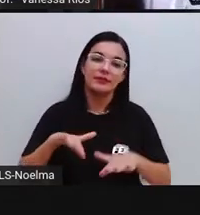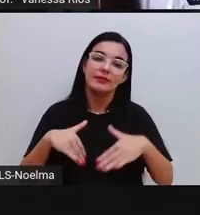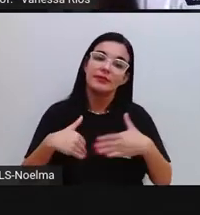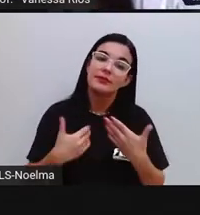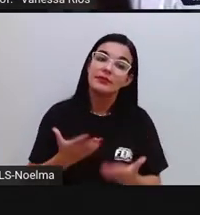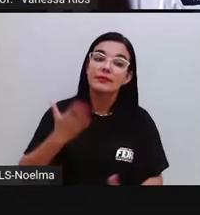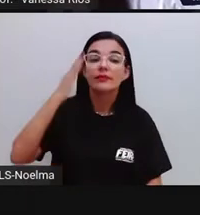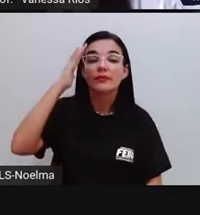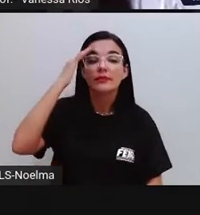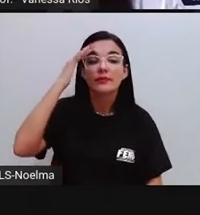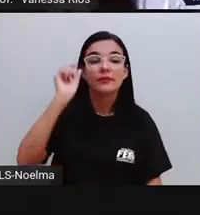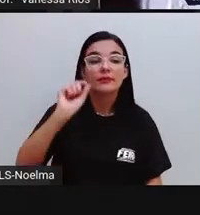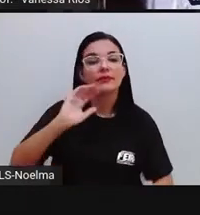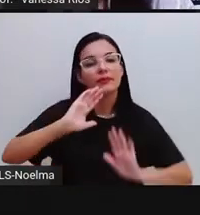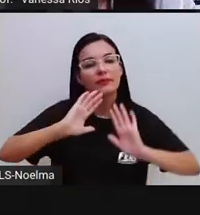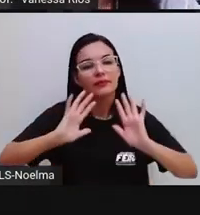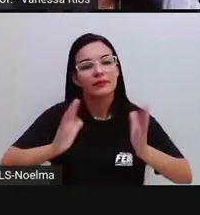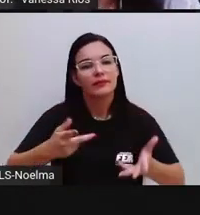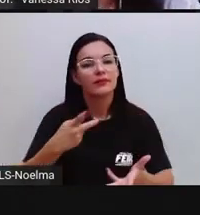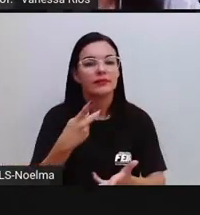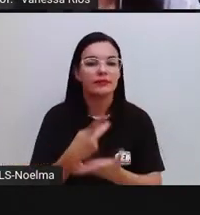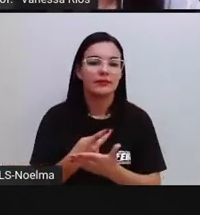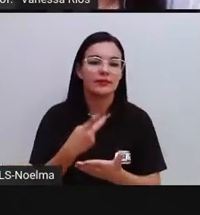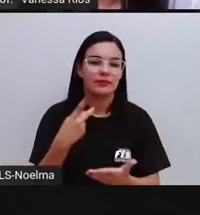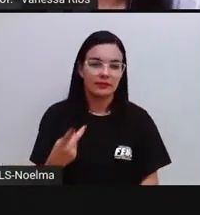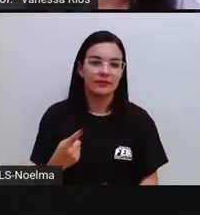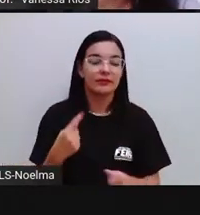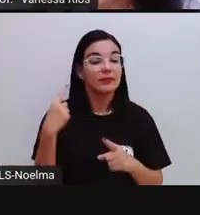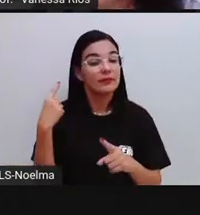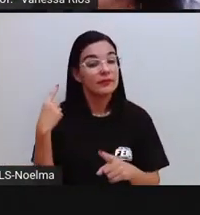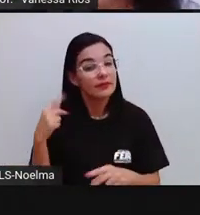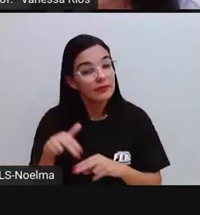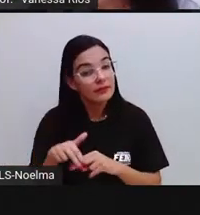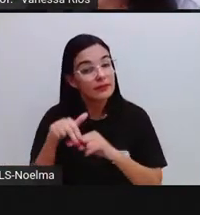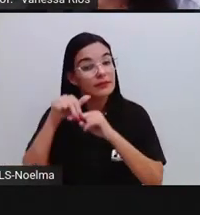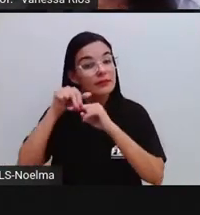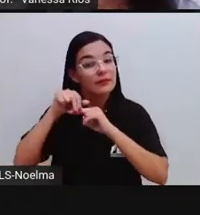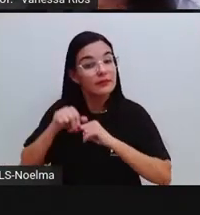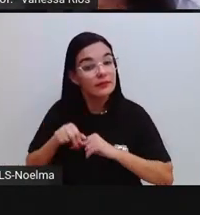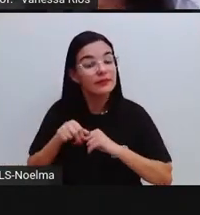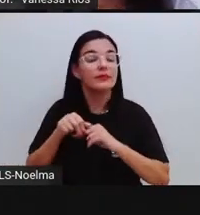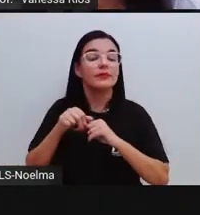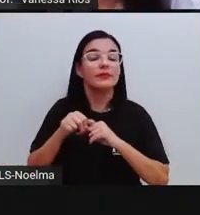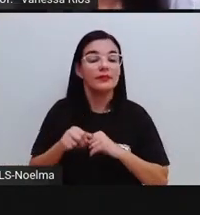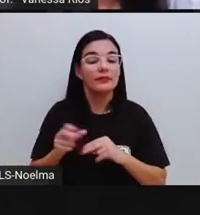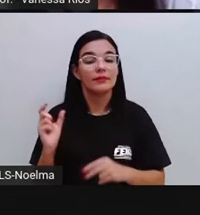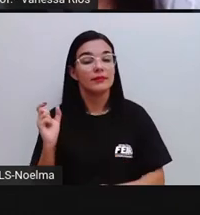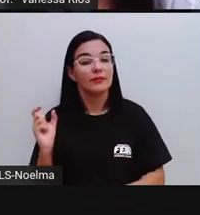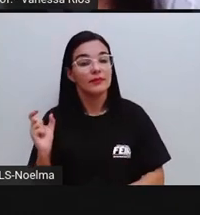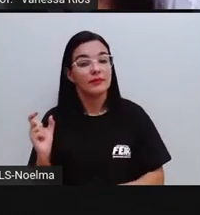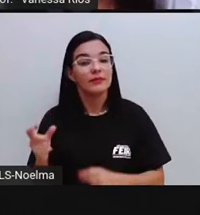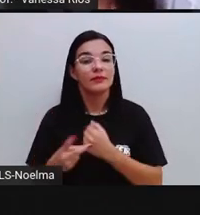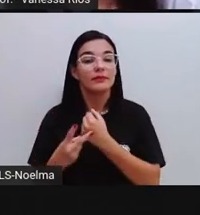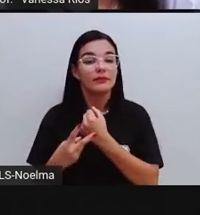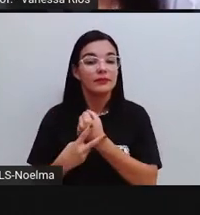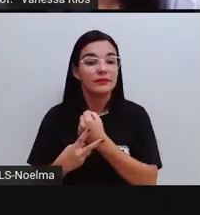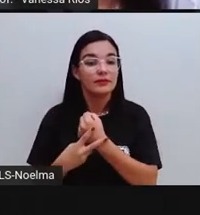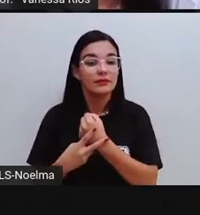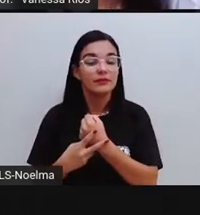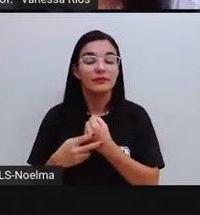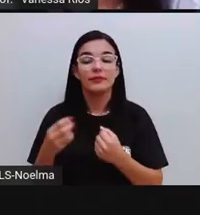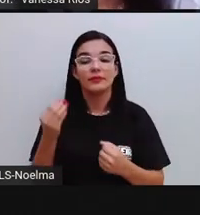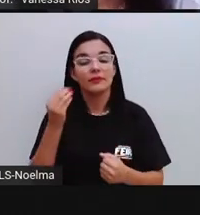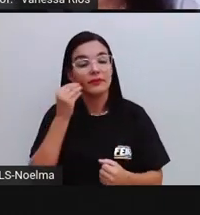aconteceu. Por esse motivo, a maioria dos verbos aparecem no tempo passado. Para se